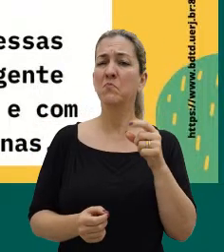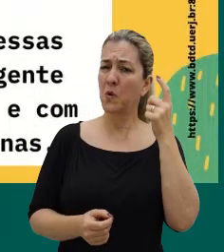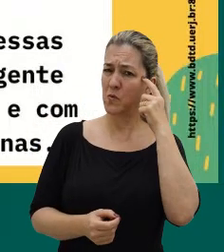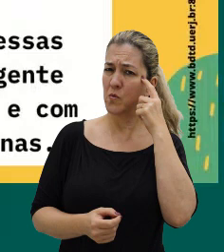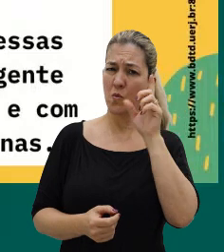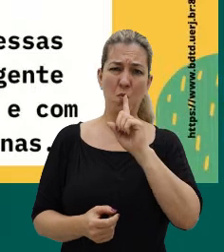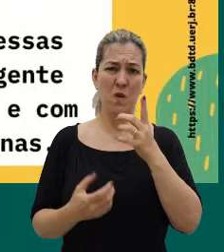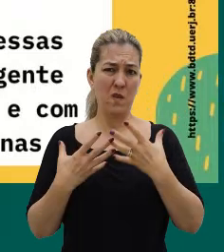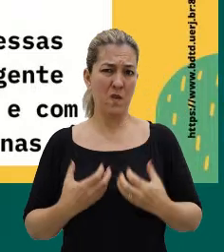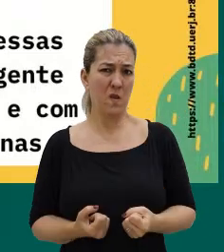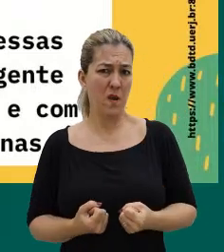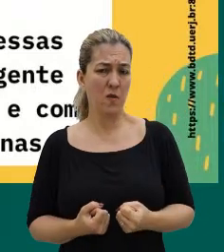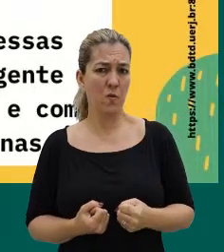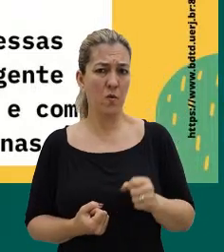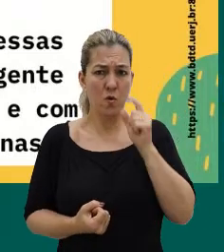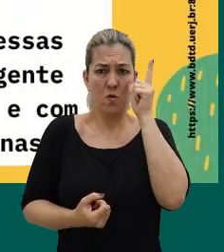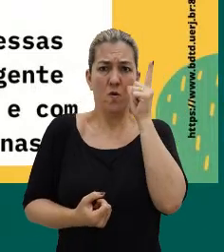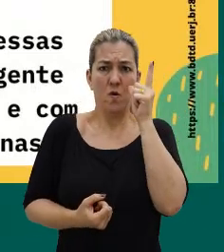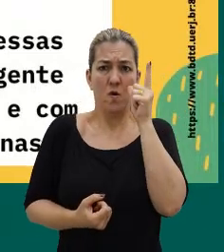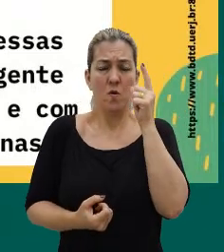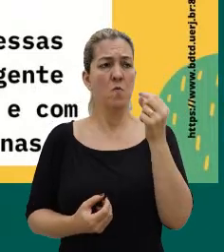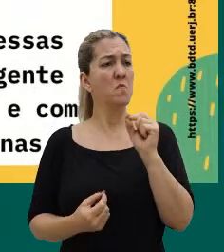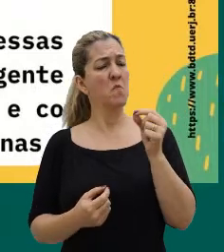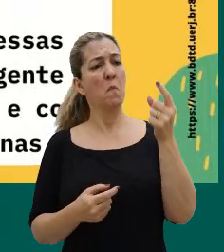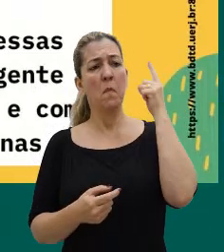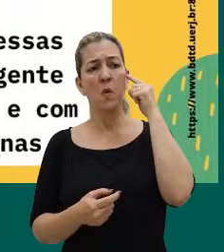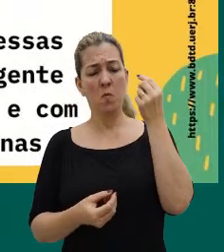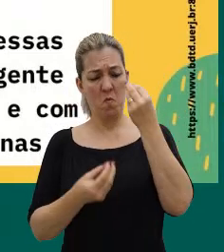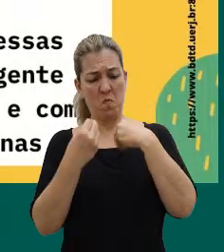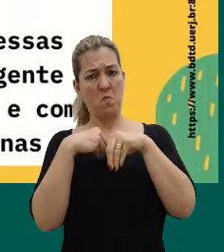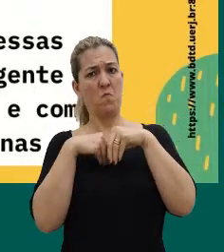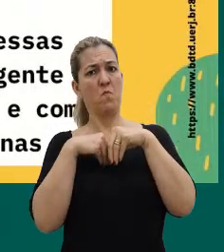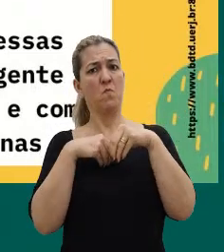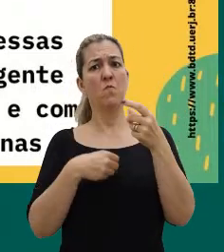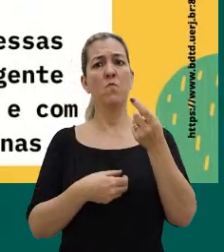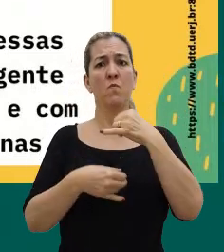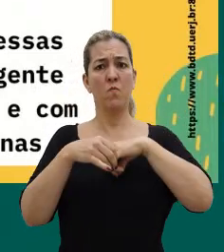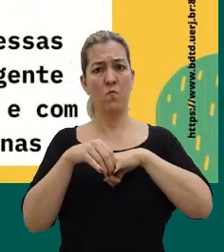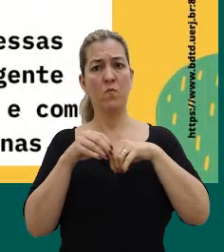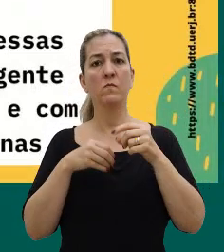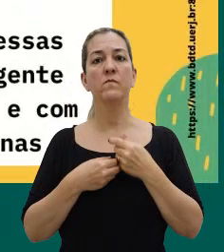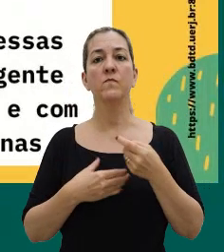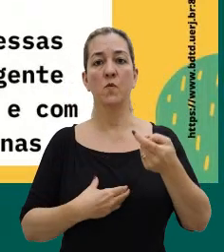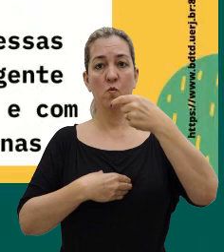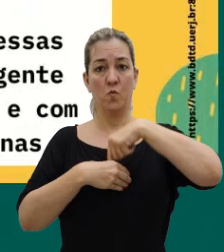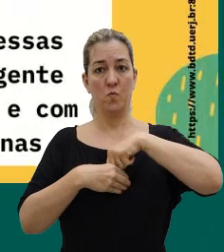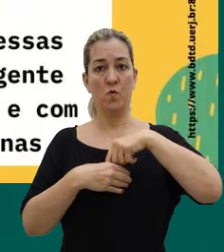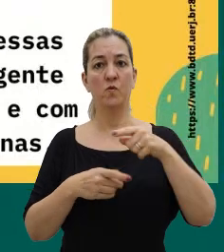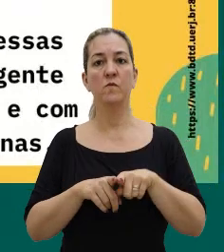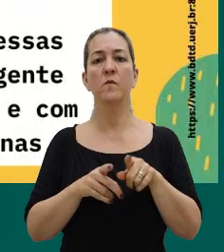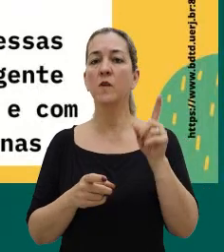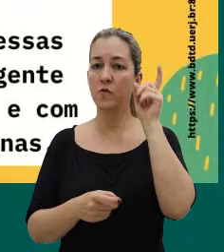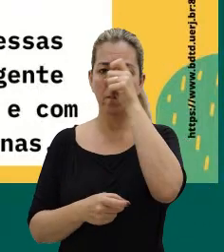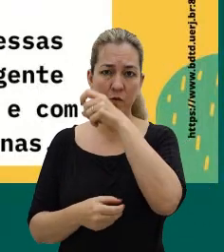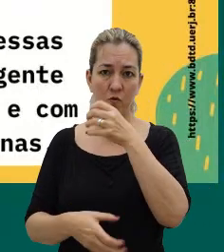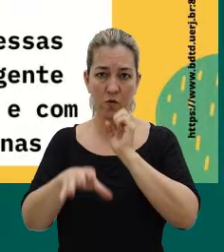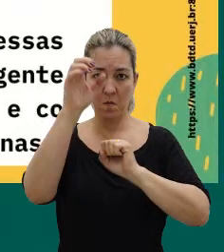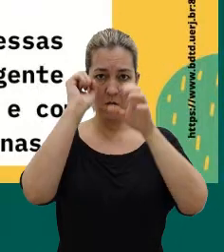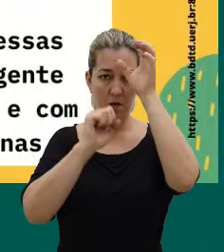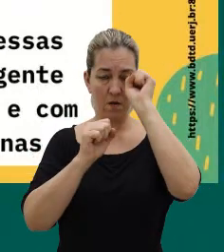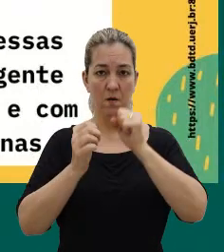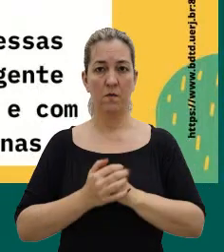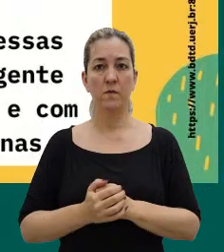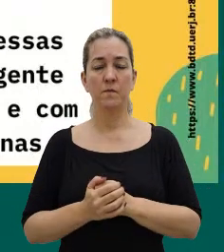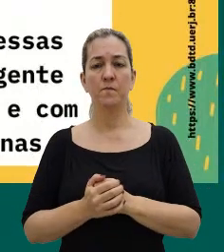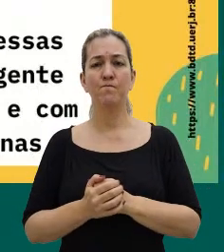que não aceita aquilo que é estranho que surge em si, e daí também fica difícil de aprender com isso, né? Tem uma